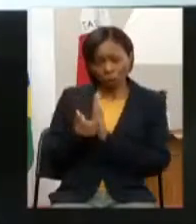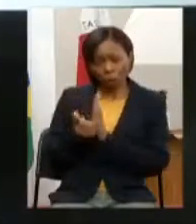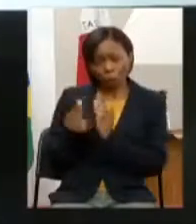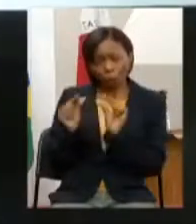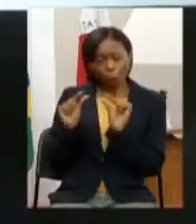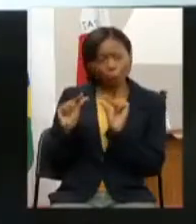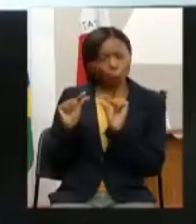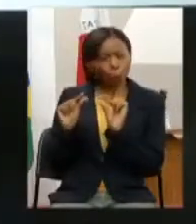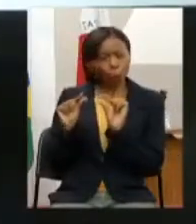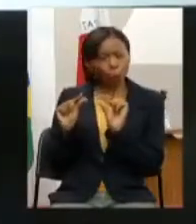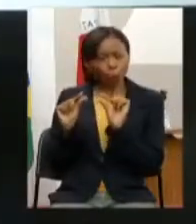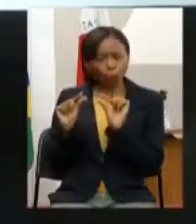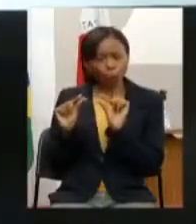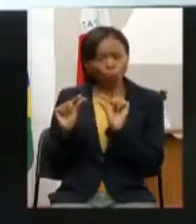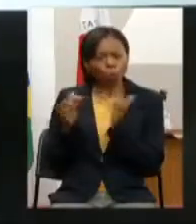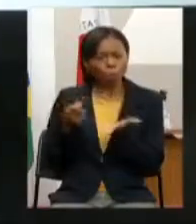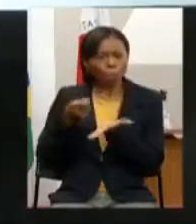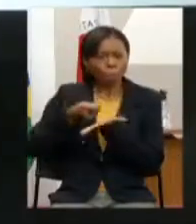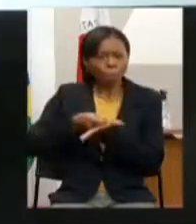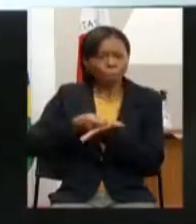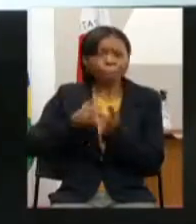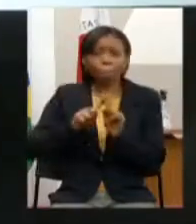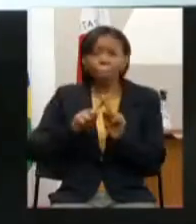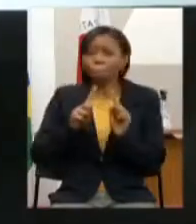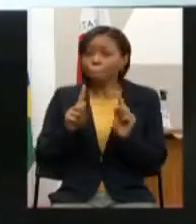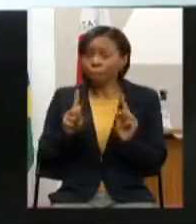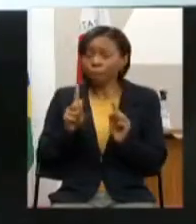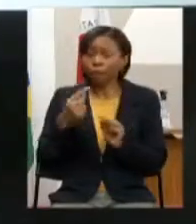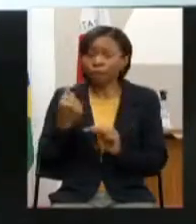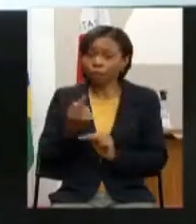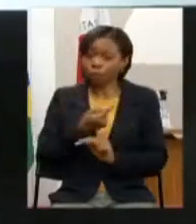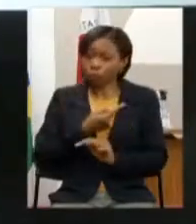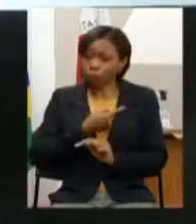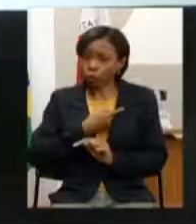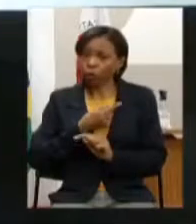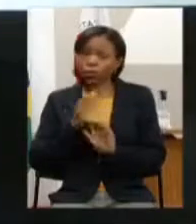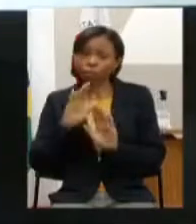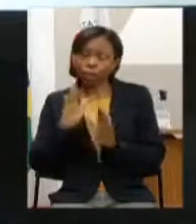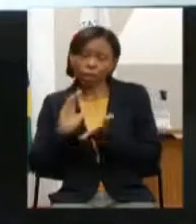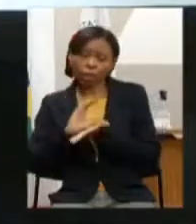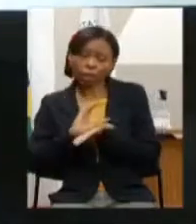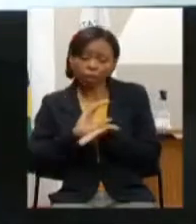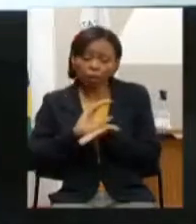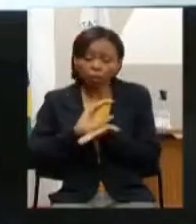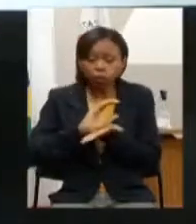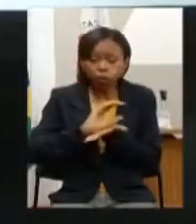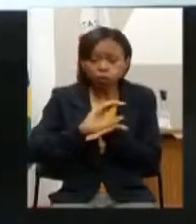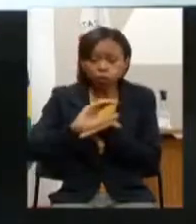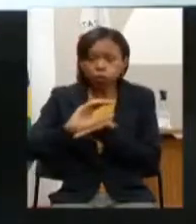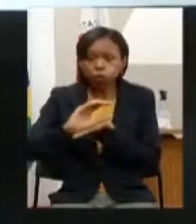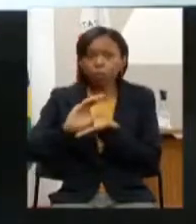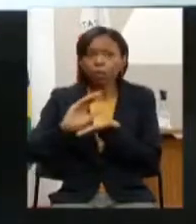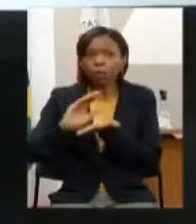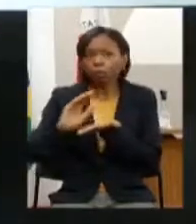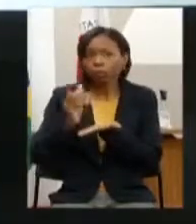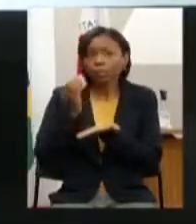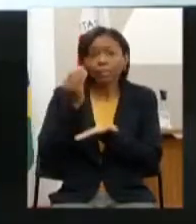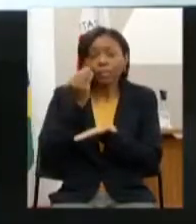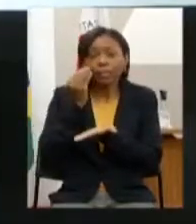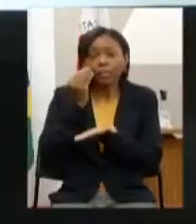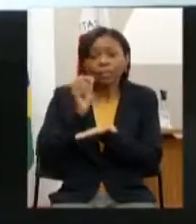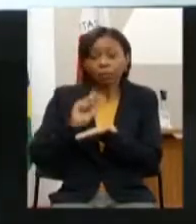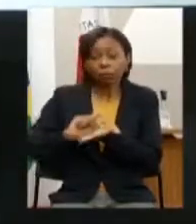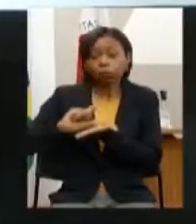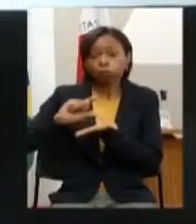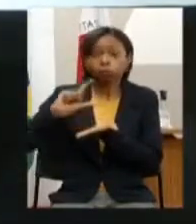execução até o momento a gente já tem liberado para que as unidades possam executar valores maiores então a gente tem